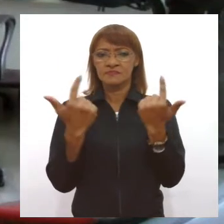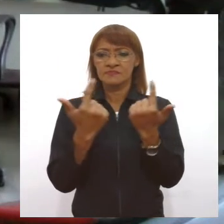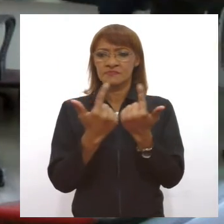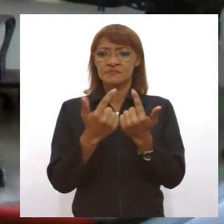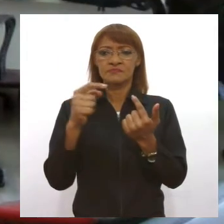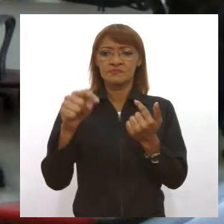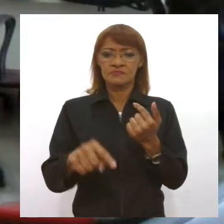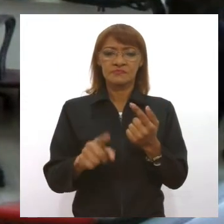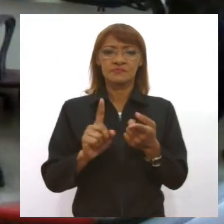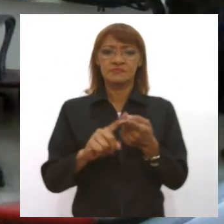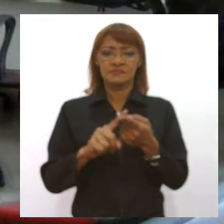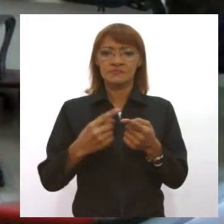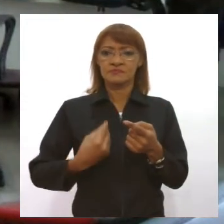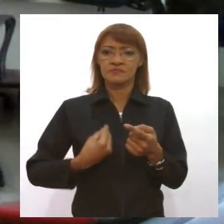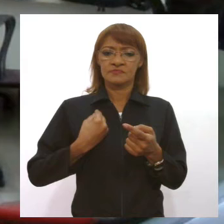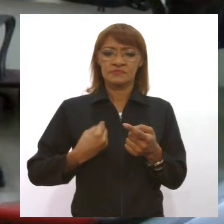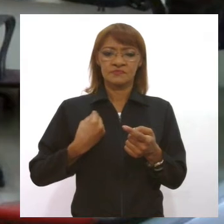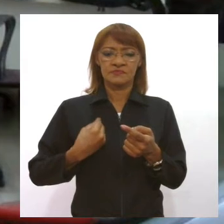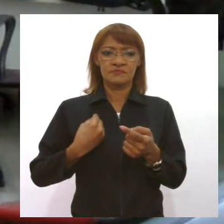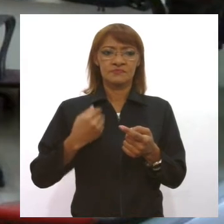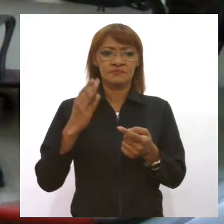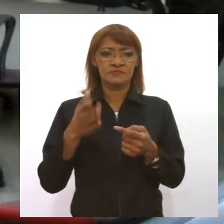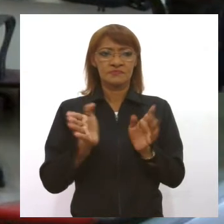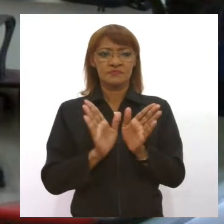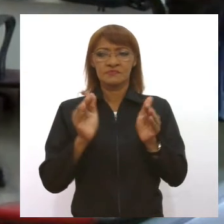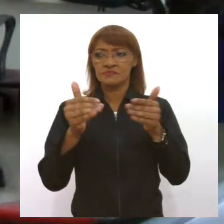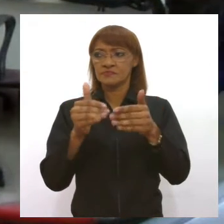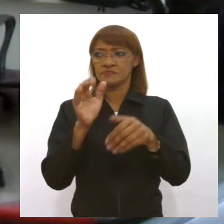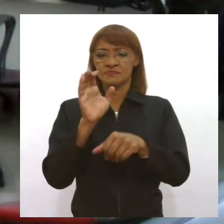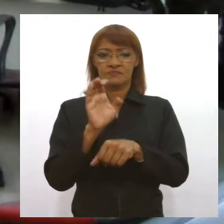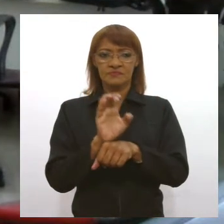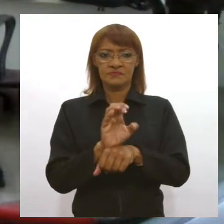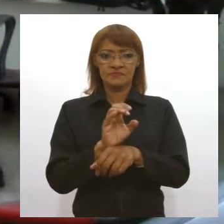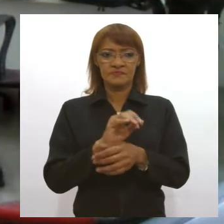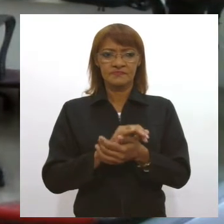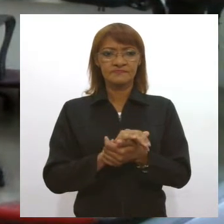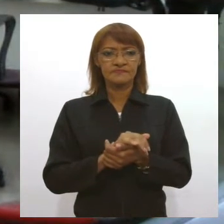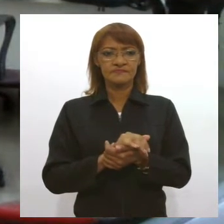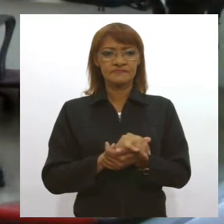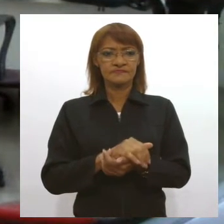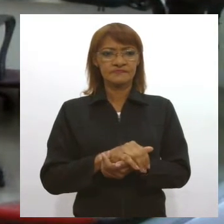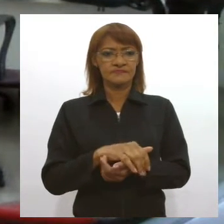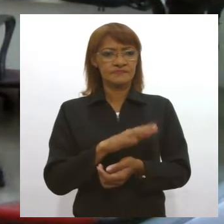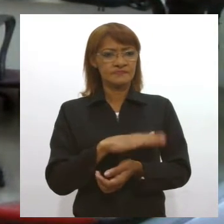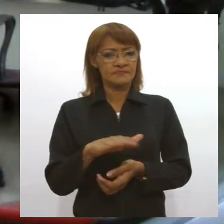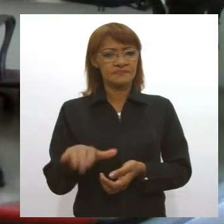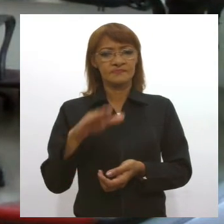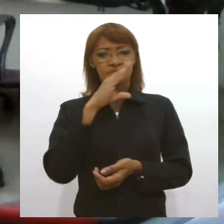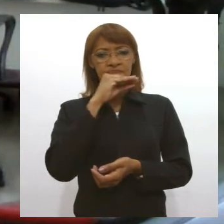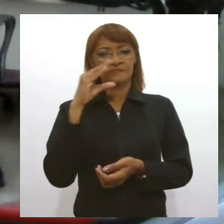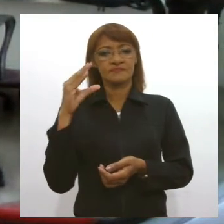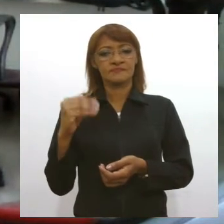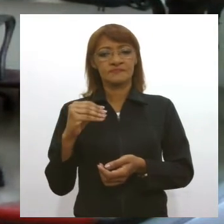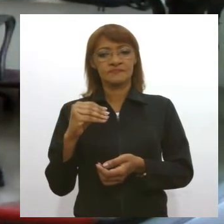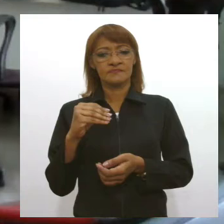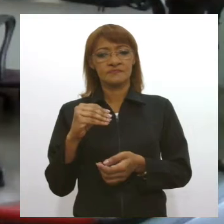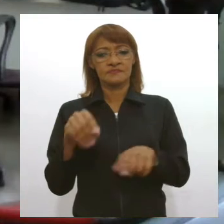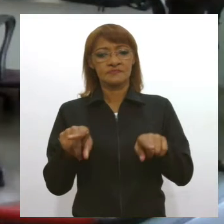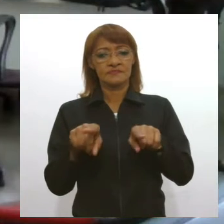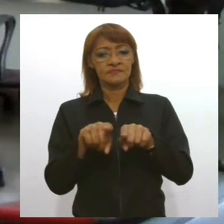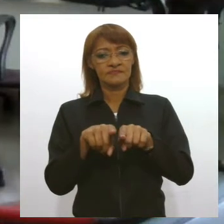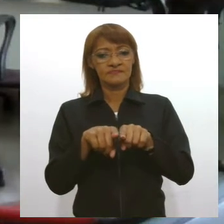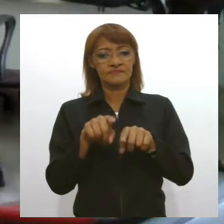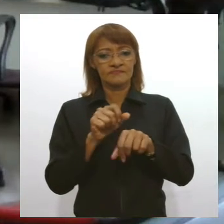conta também com a participação do Fórum Estadual em Defesa dos Direitos da Criança e do Adolescente e do Fórum Estadual de Prevenção e